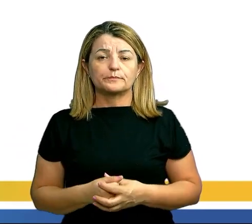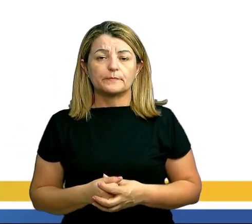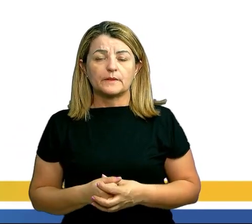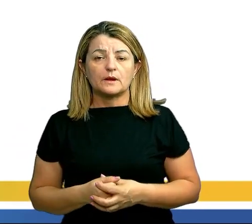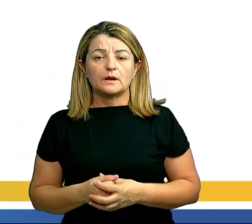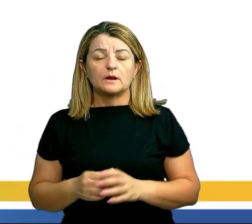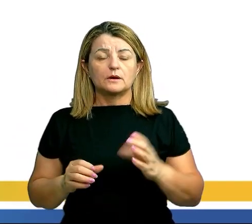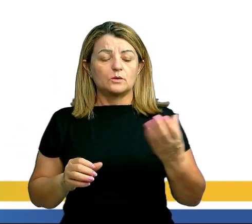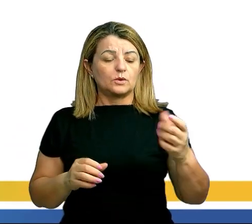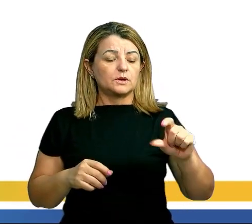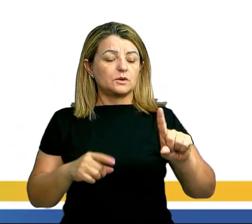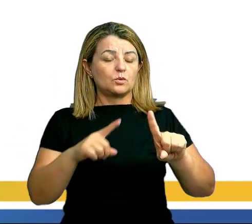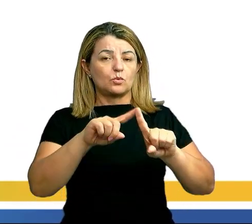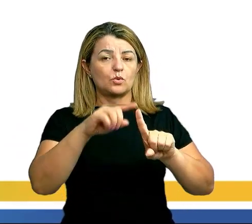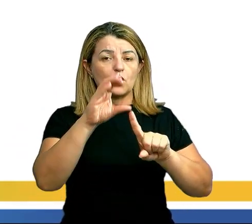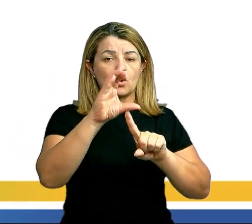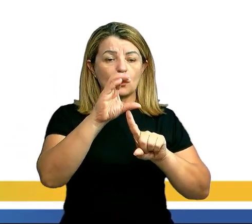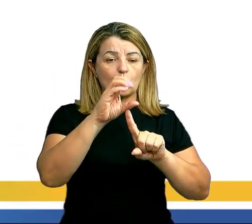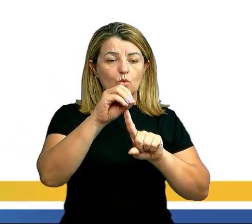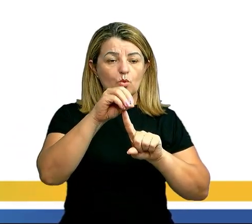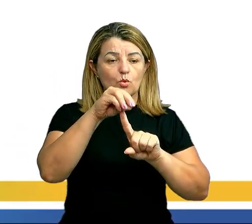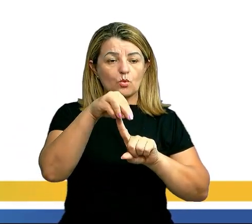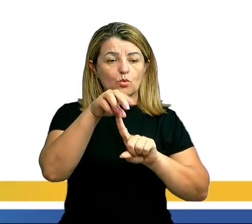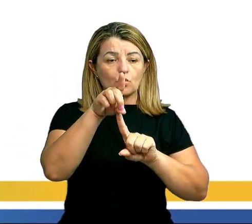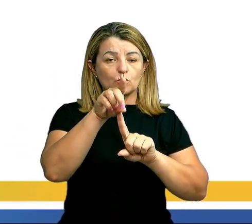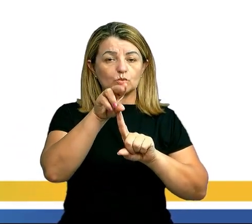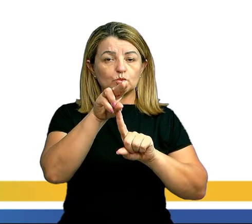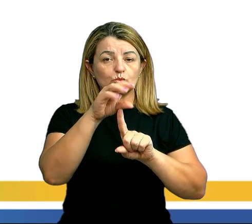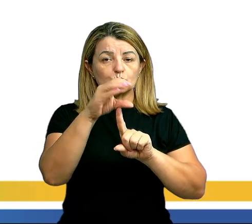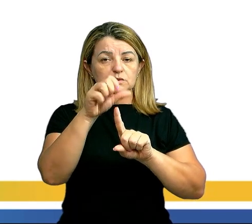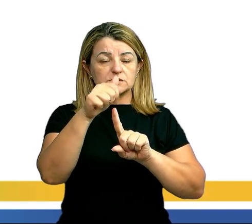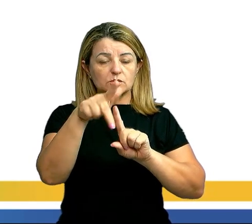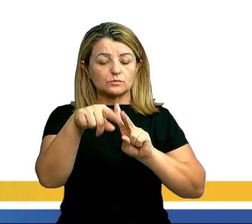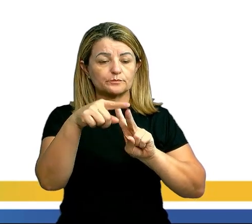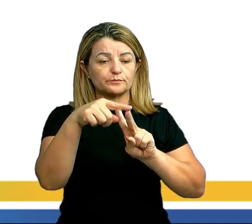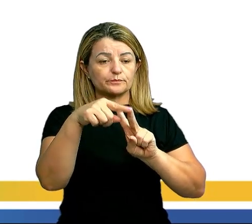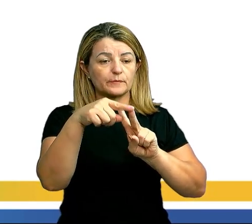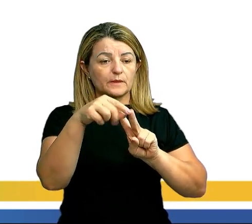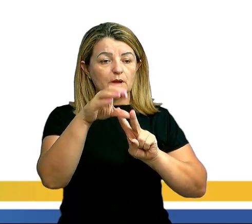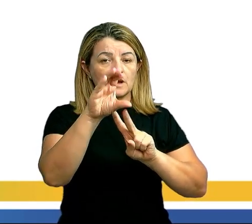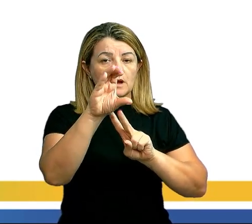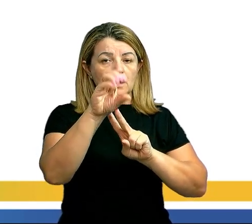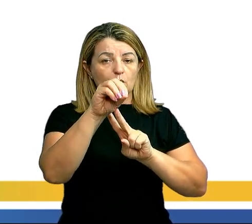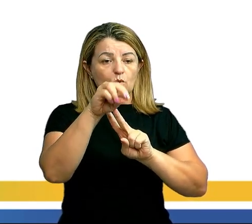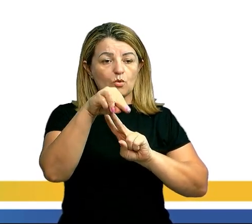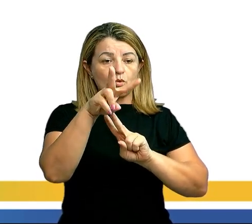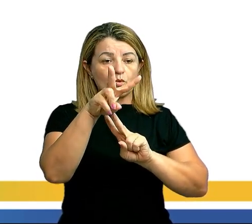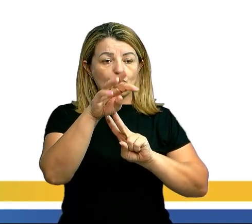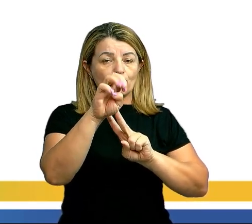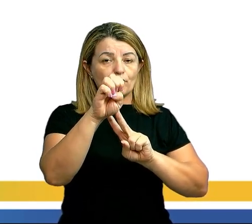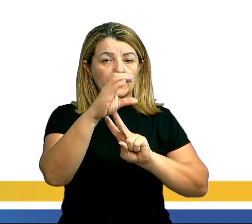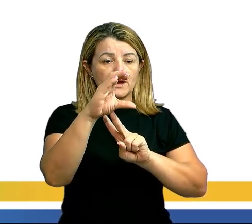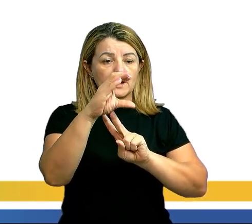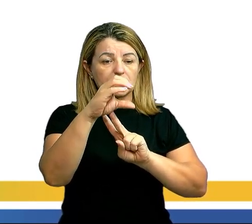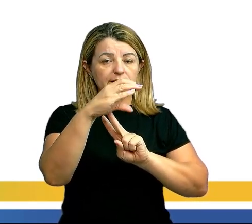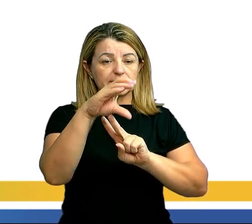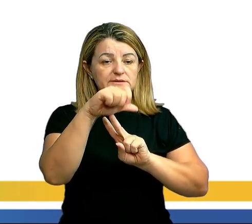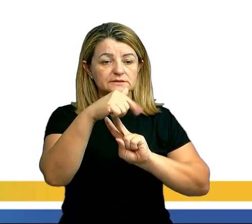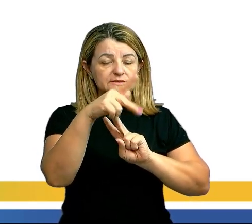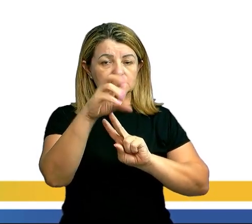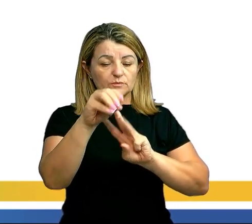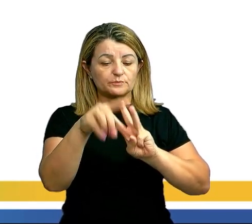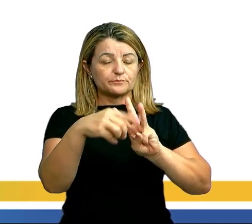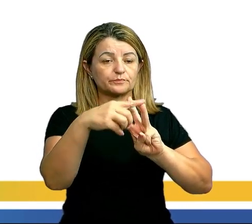condução, convecção e radiação. Quando falamos em convecção, geralmente